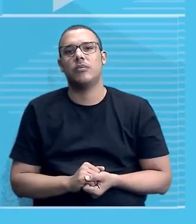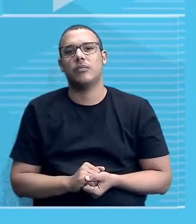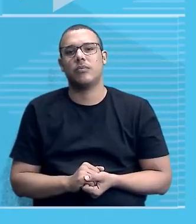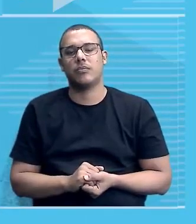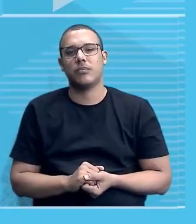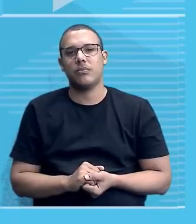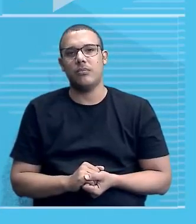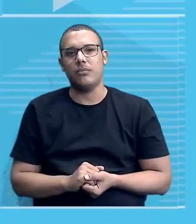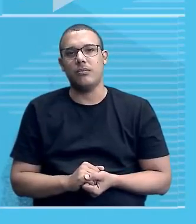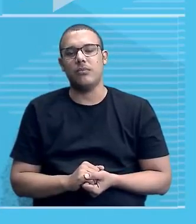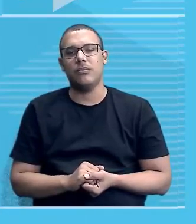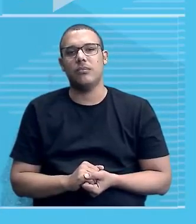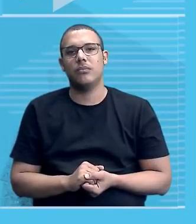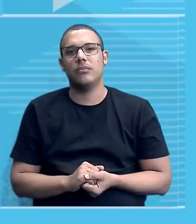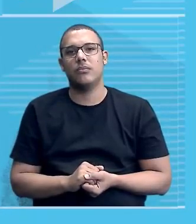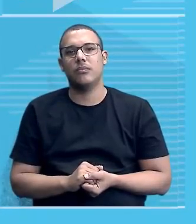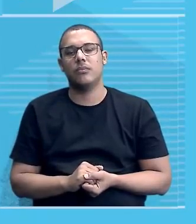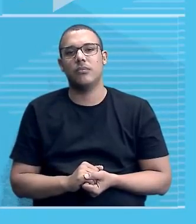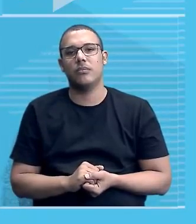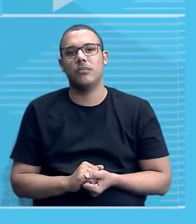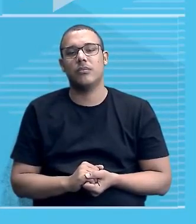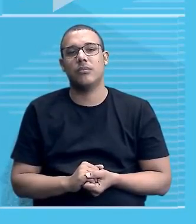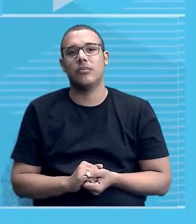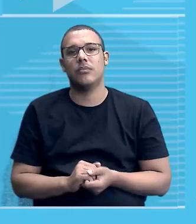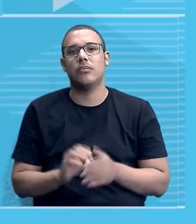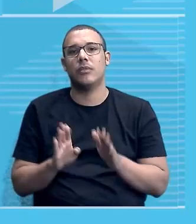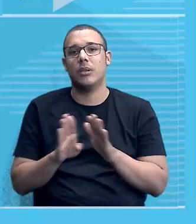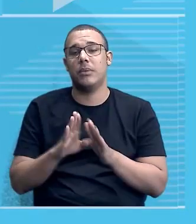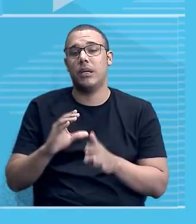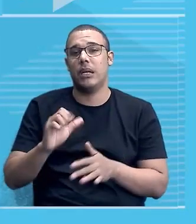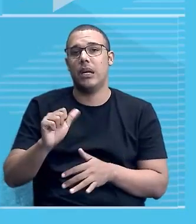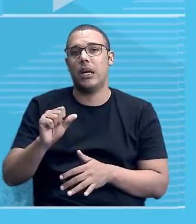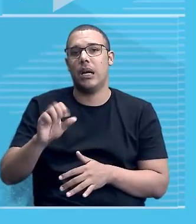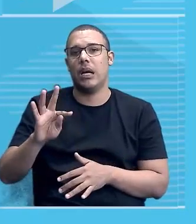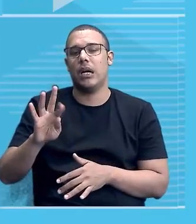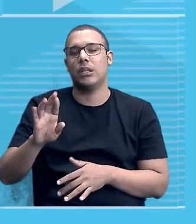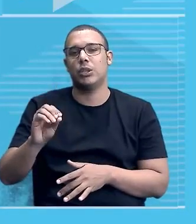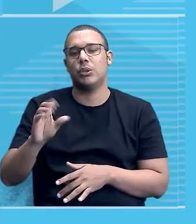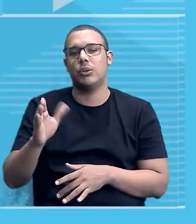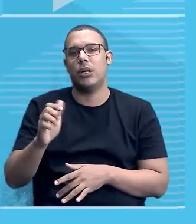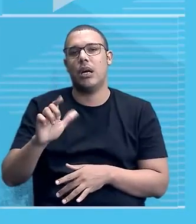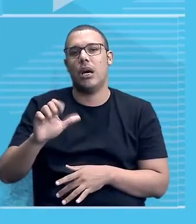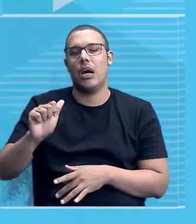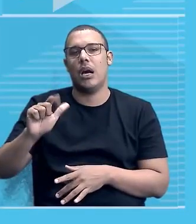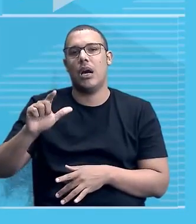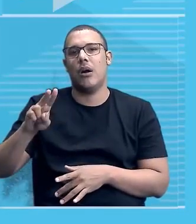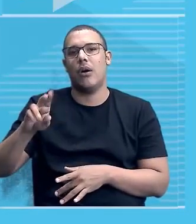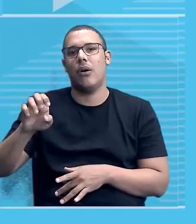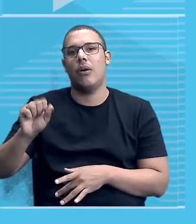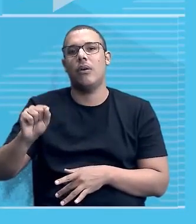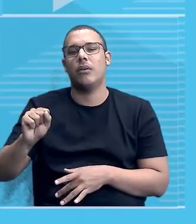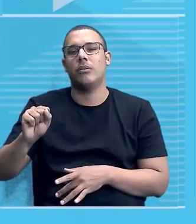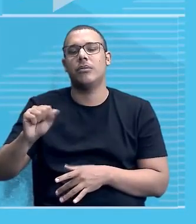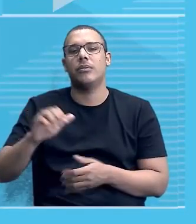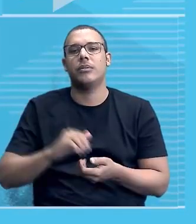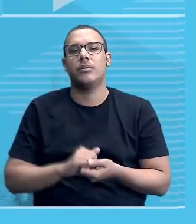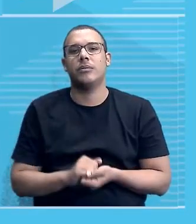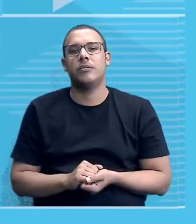da abolição da escravidão, próprio Eta Castro Alves, dentre outros, tá? Então, é preciso